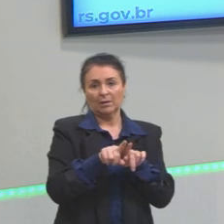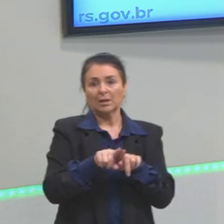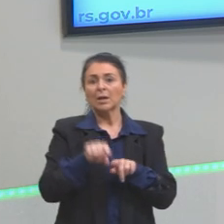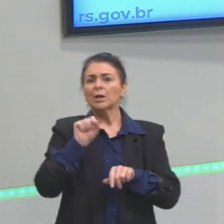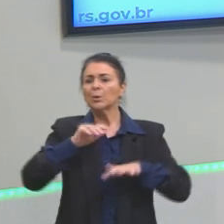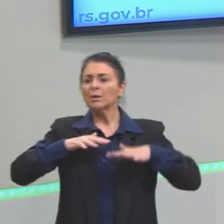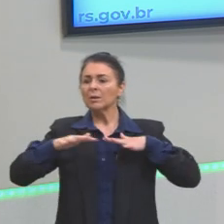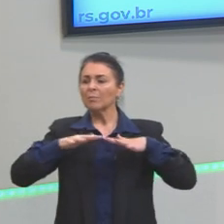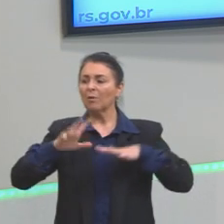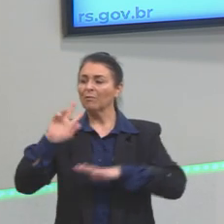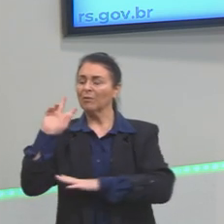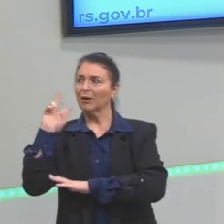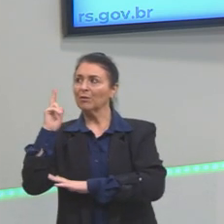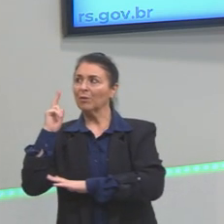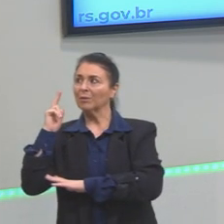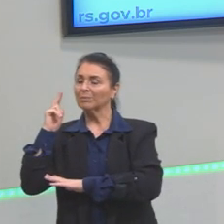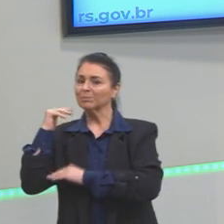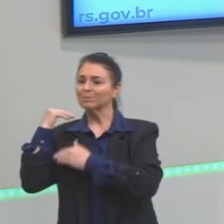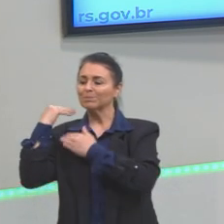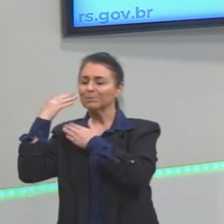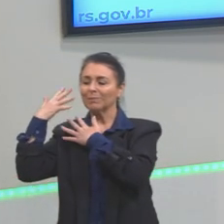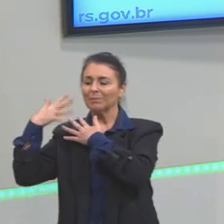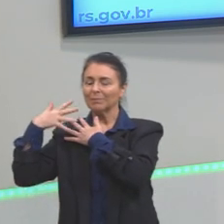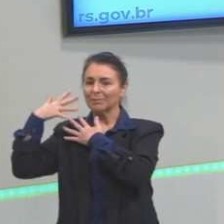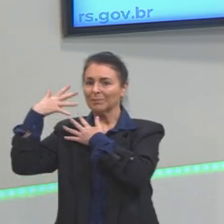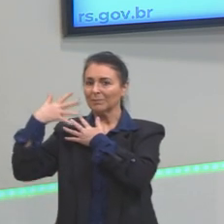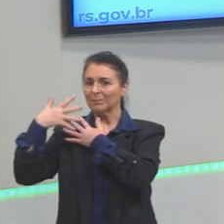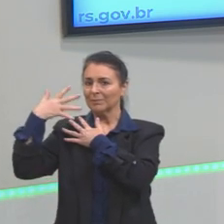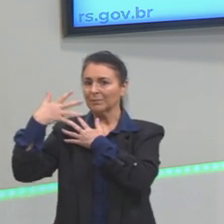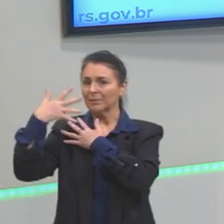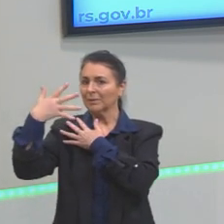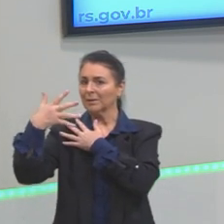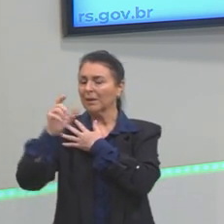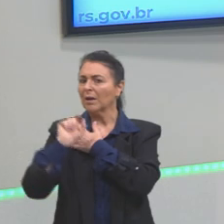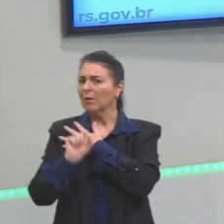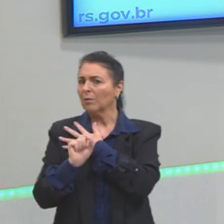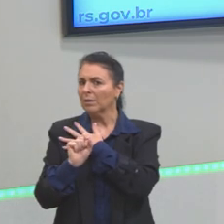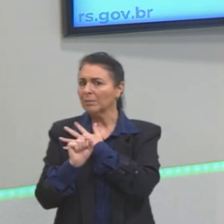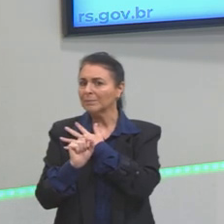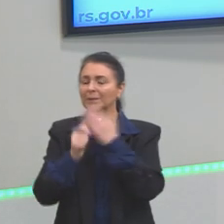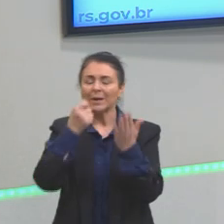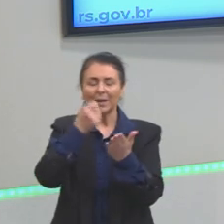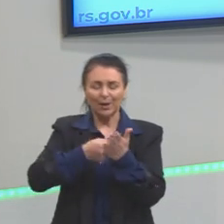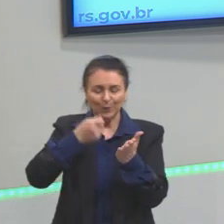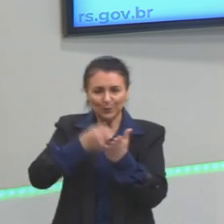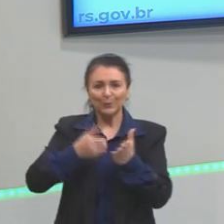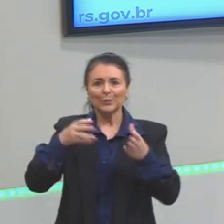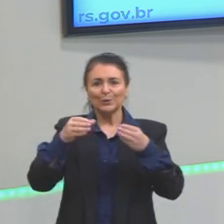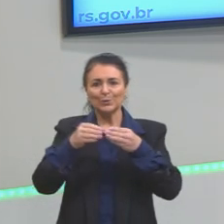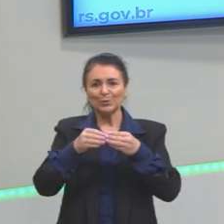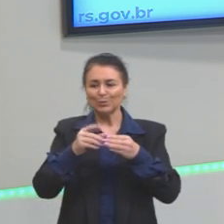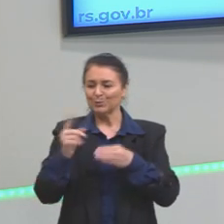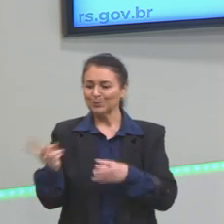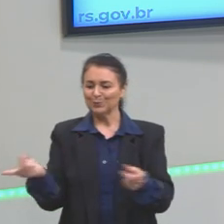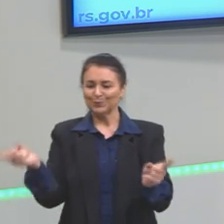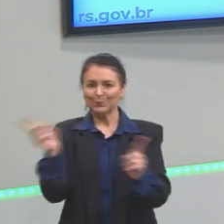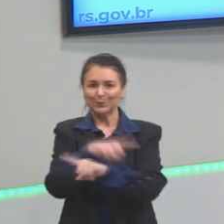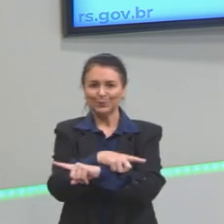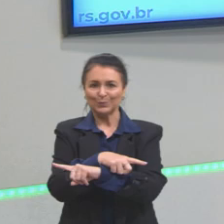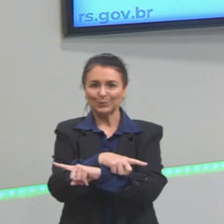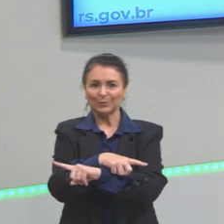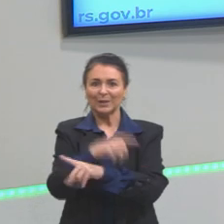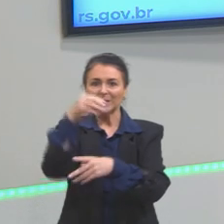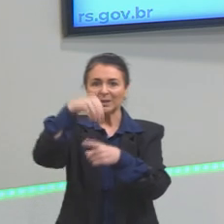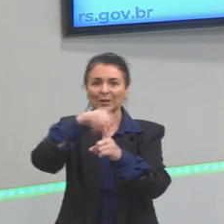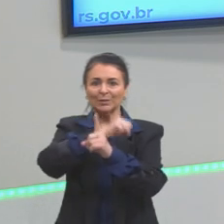move a história, e o que move a história é essa luta de classes, esse antagonismo social que é